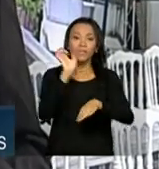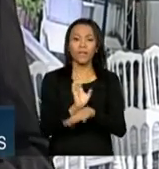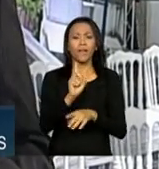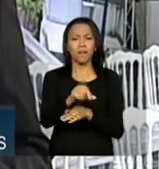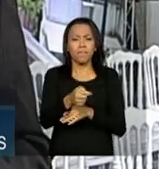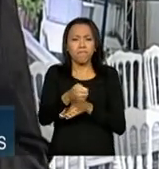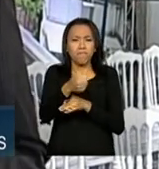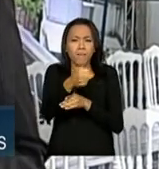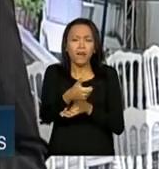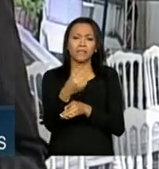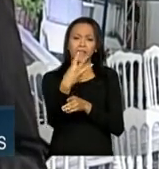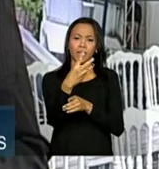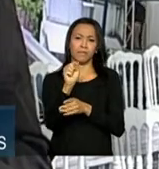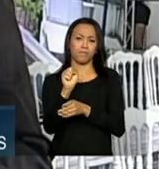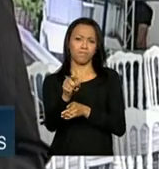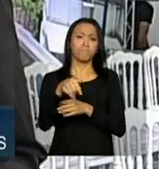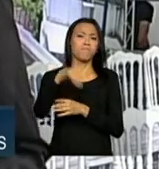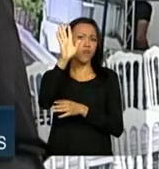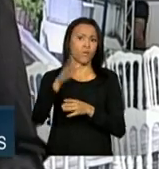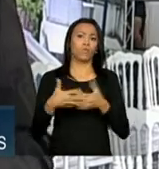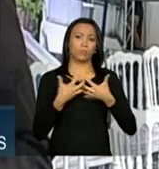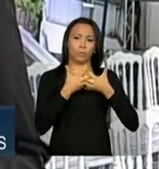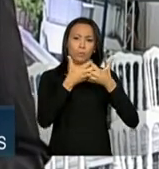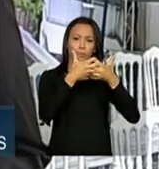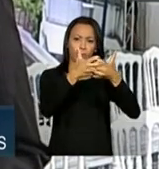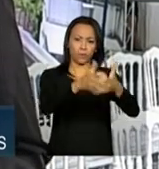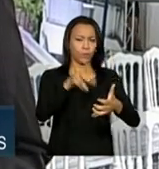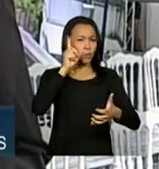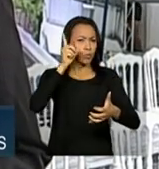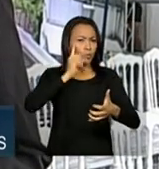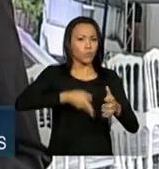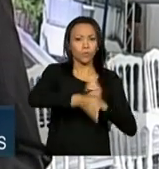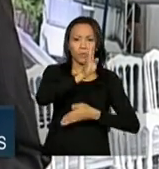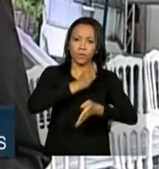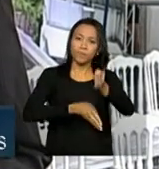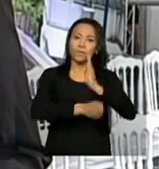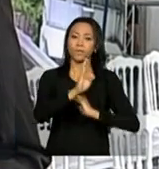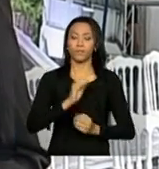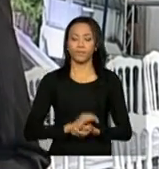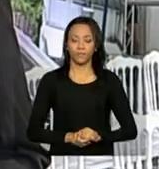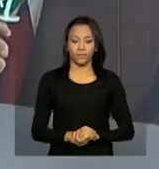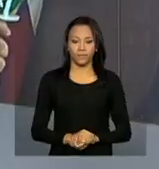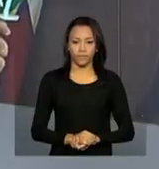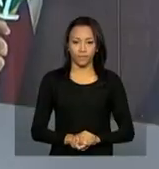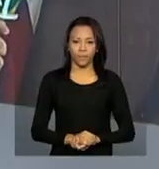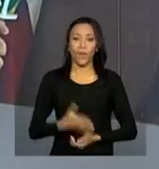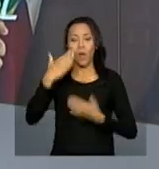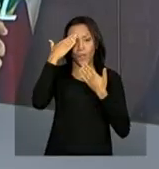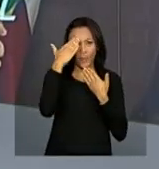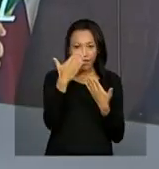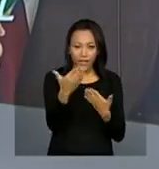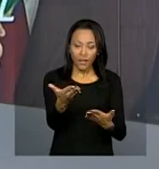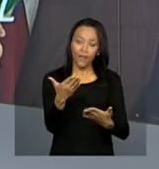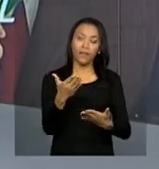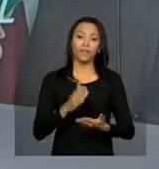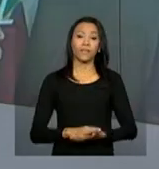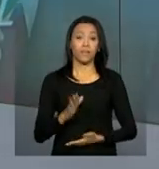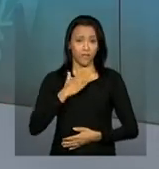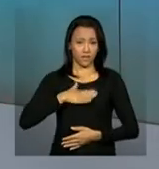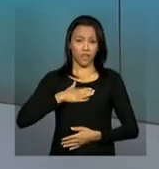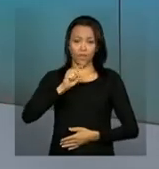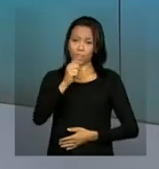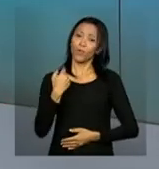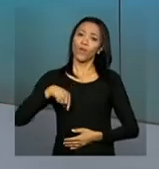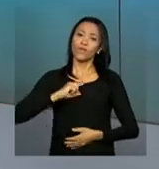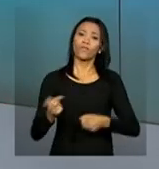que mais de 3 mil veículos de carga passem pela via todos os dias. Malu? Obrigada, João Pedro. E daqui a